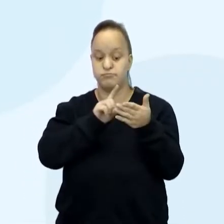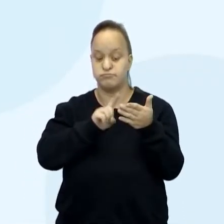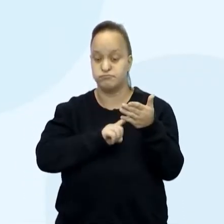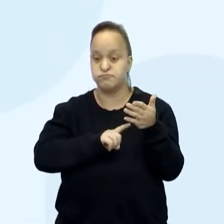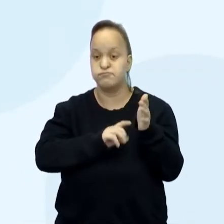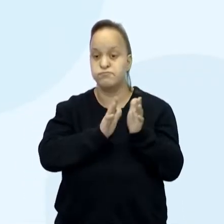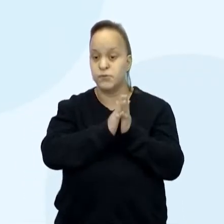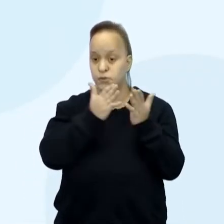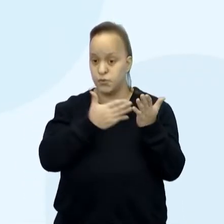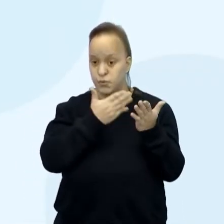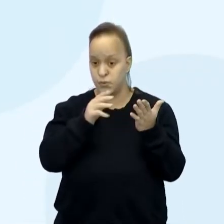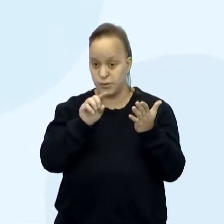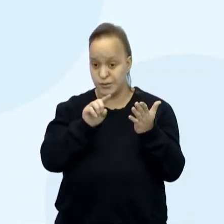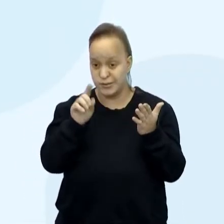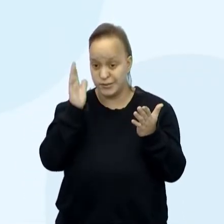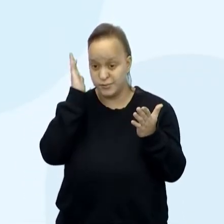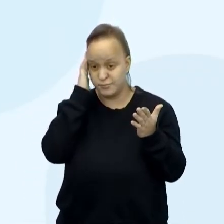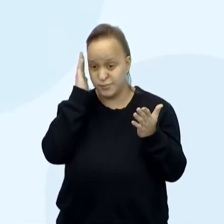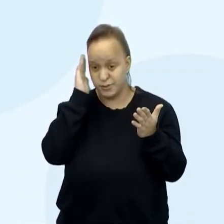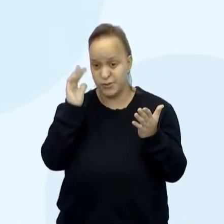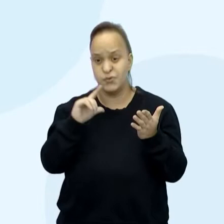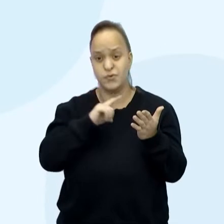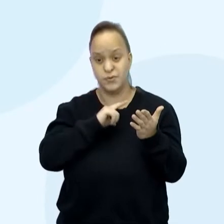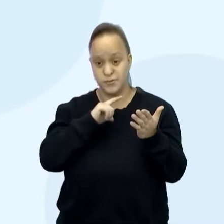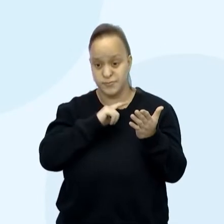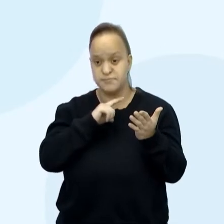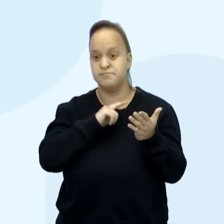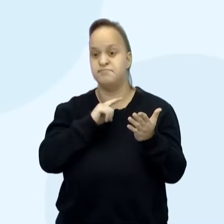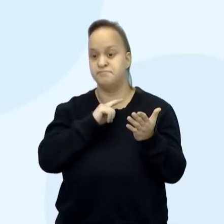design de livros. Vocês sabiam que existe design de livros?